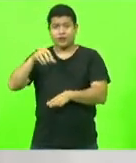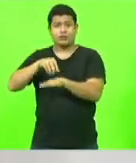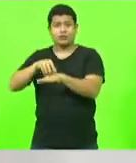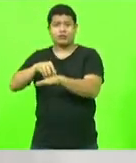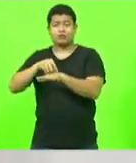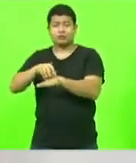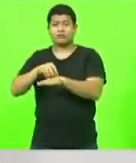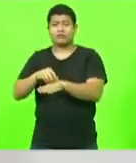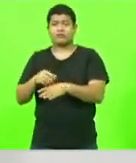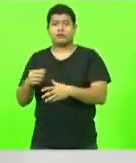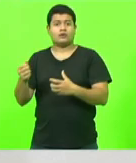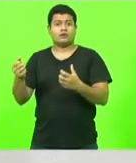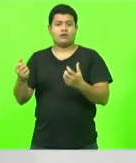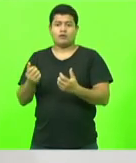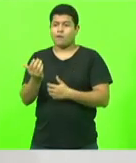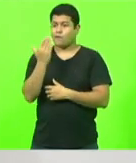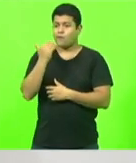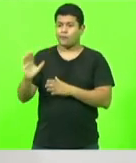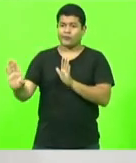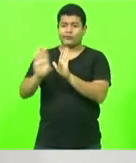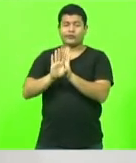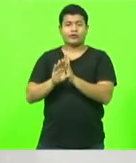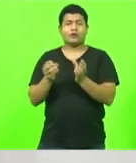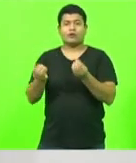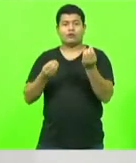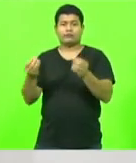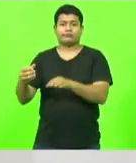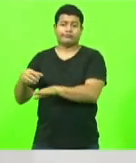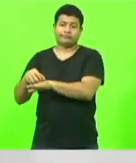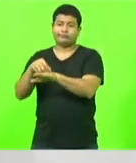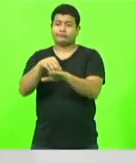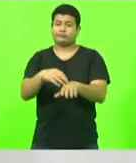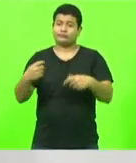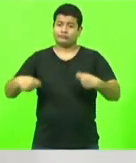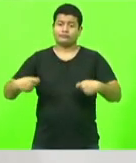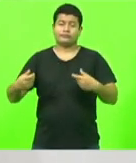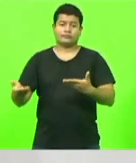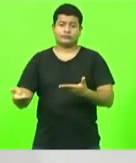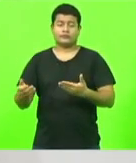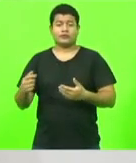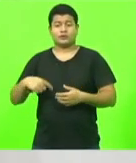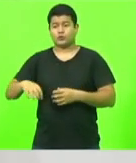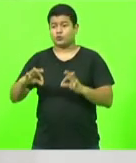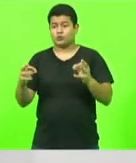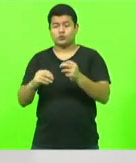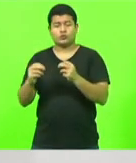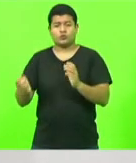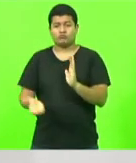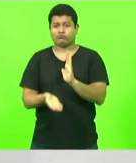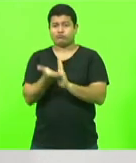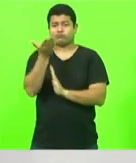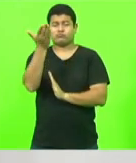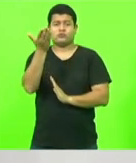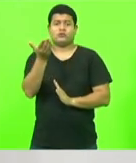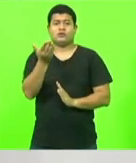chegam, os produtos chegam até as nossas casas com alto valor e nós ainda, infelizmente, não temos o retorno necessário para